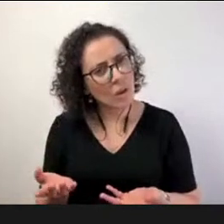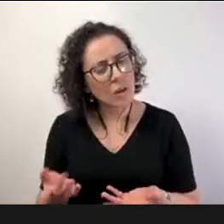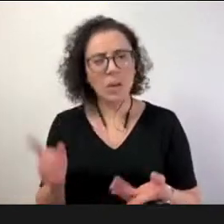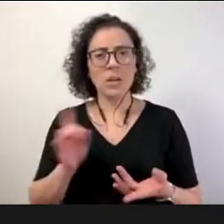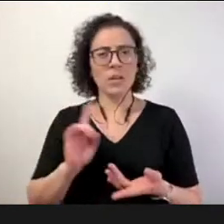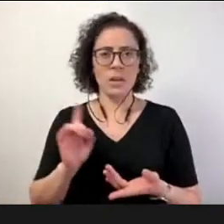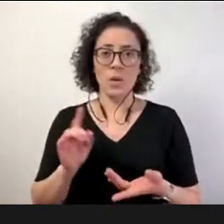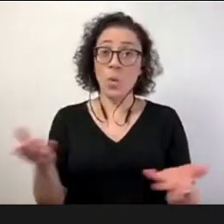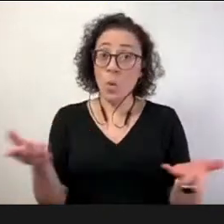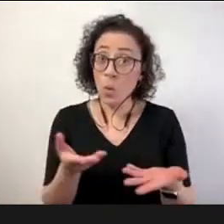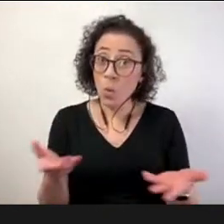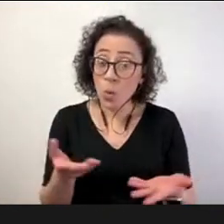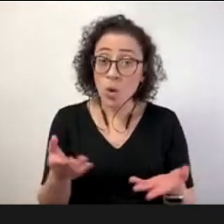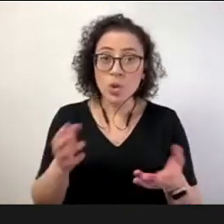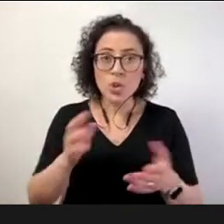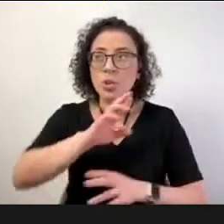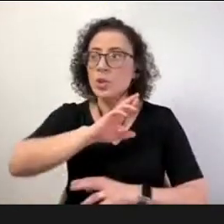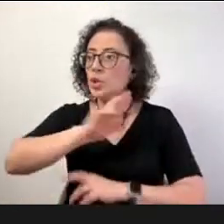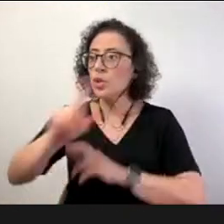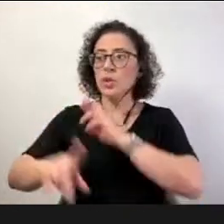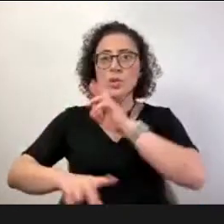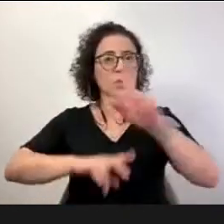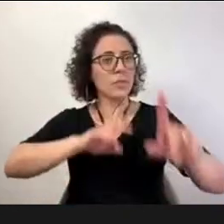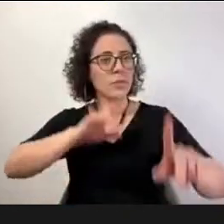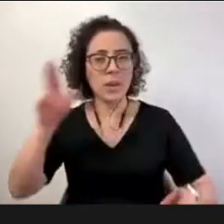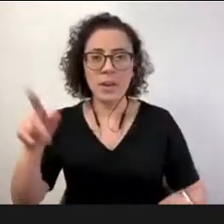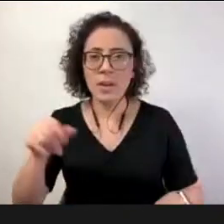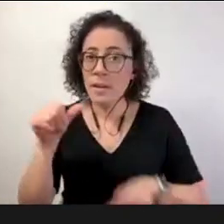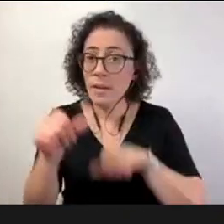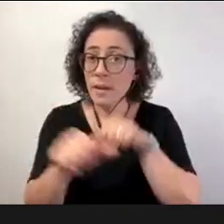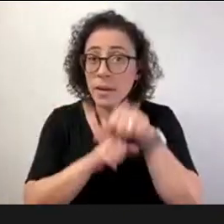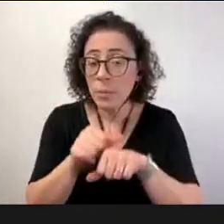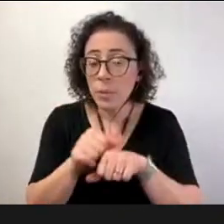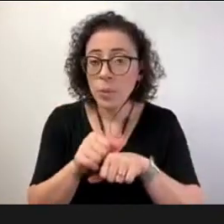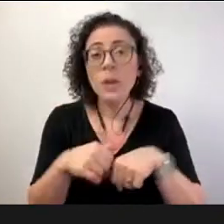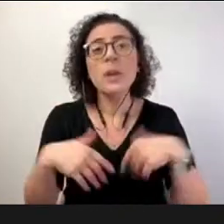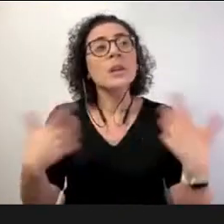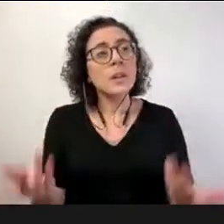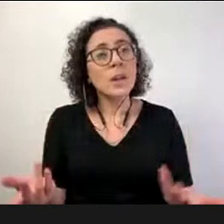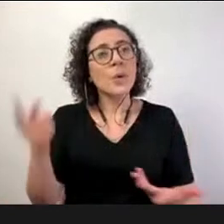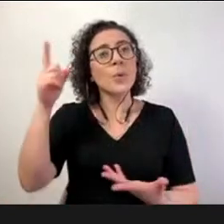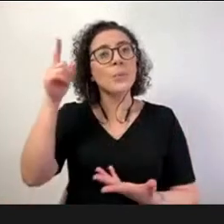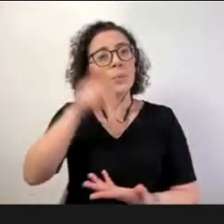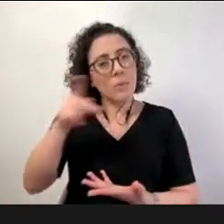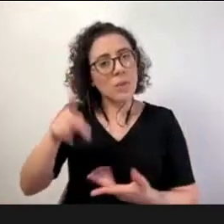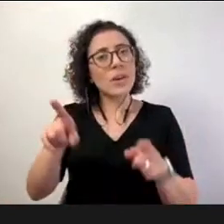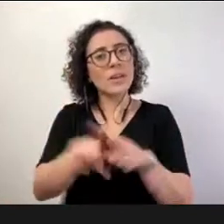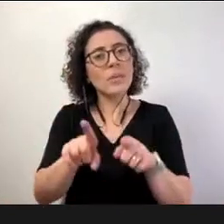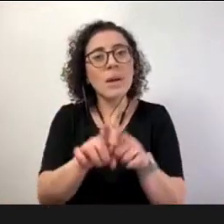trabalho e eu fico pensando que talvez esse é um desafio dos professores também né nesse contexto tão